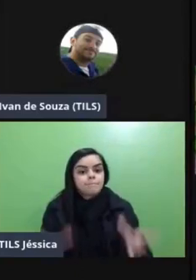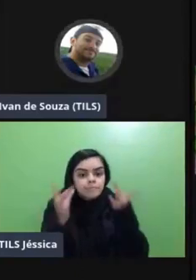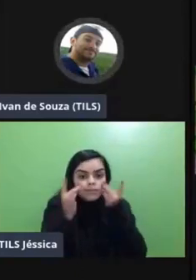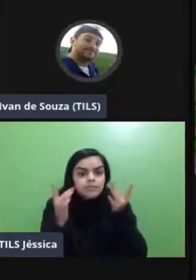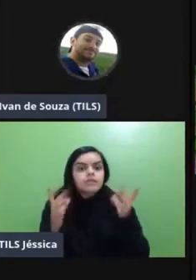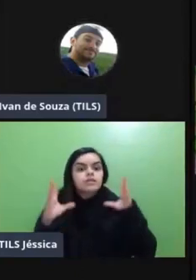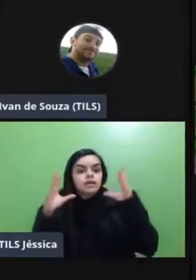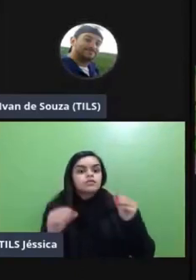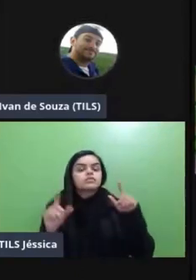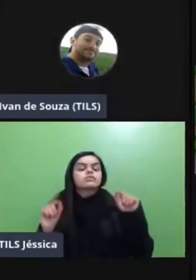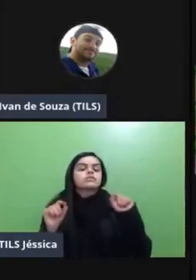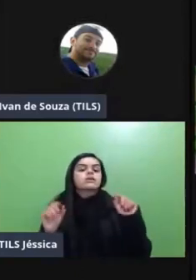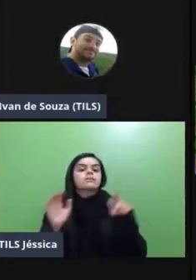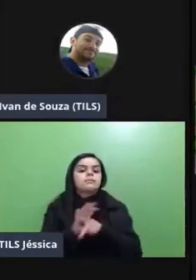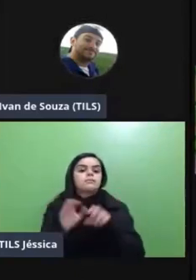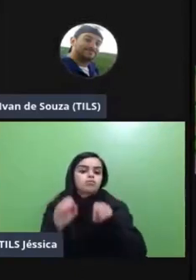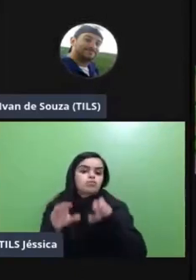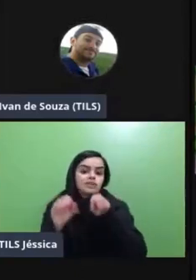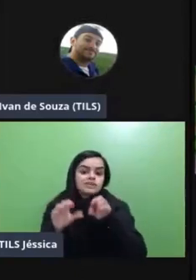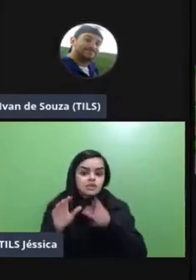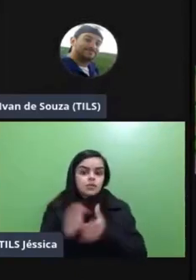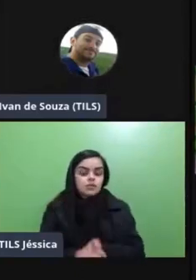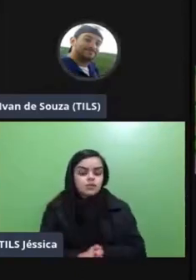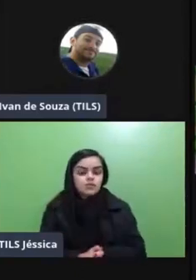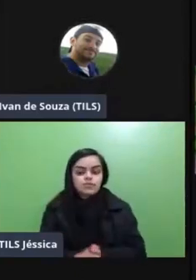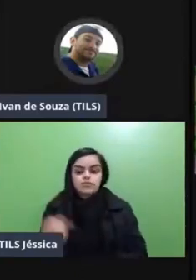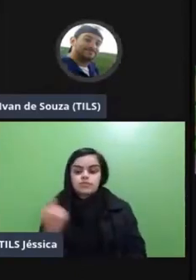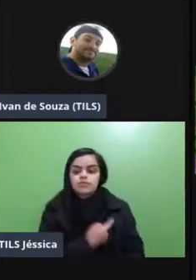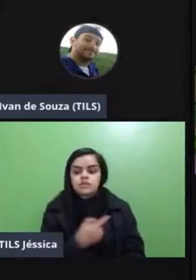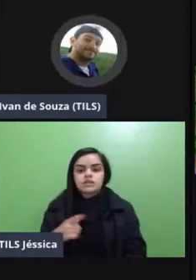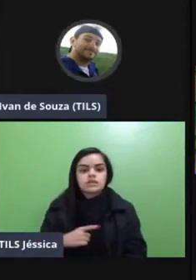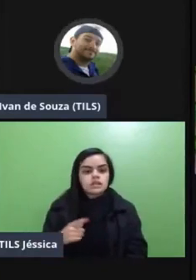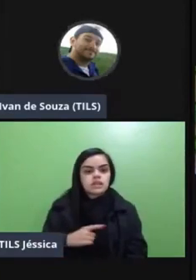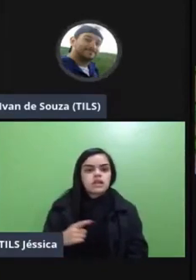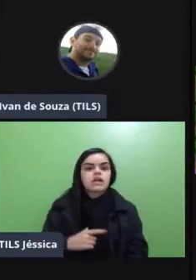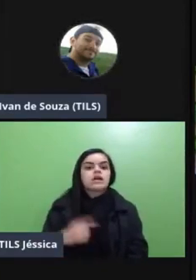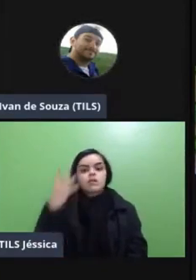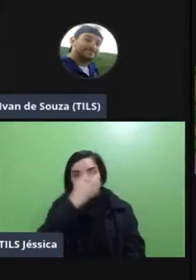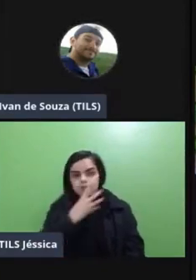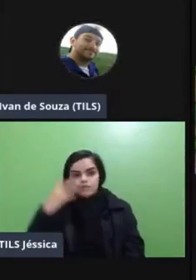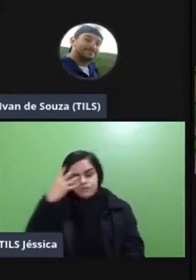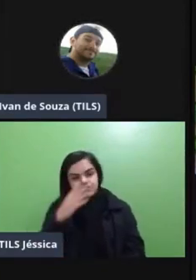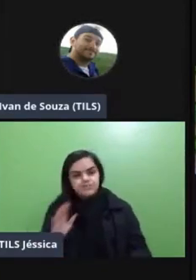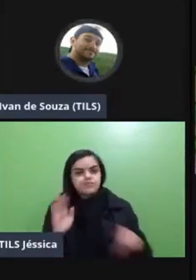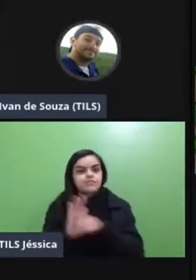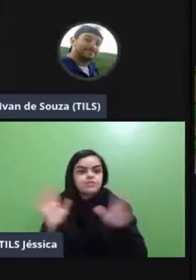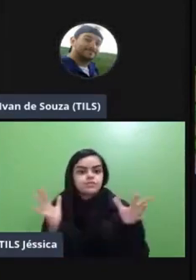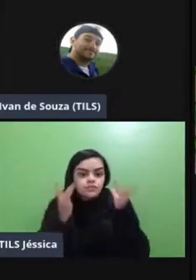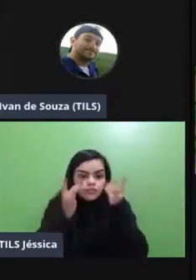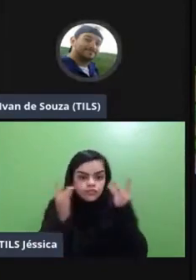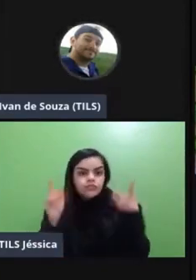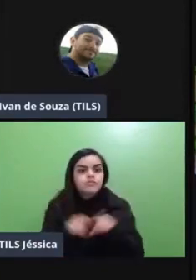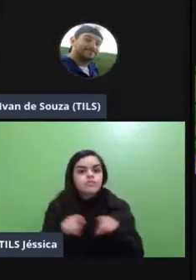plus que é o nosso curso de educação híbrida no educação híbrida eu curso de 41 horas quatro horas são é presencial para